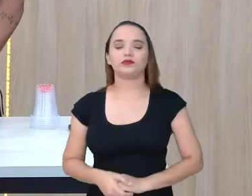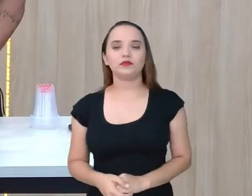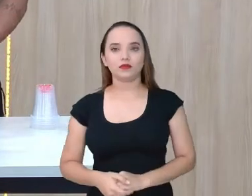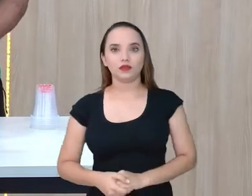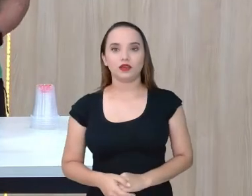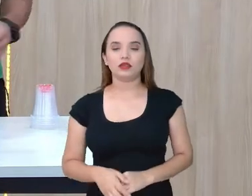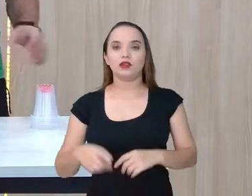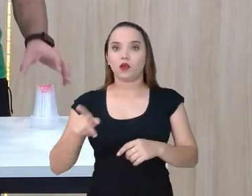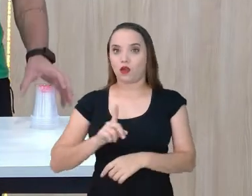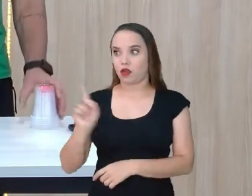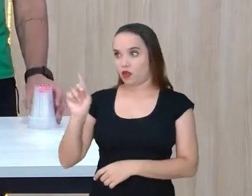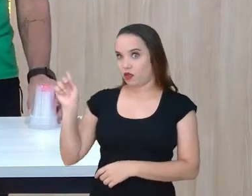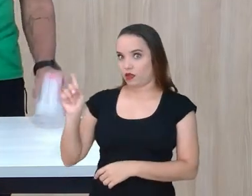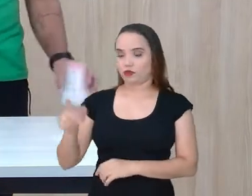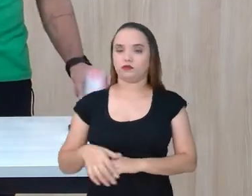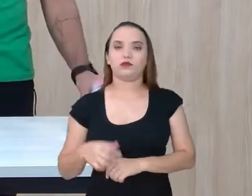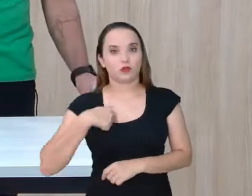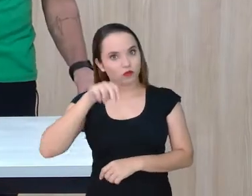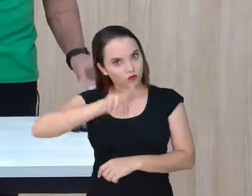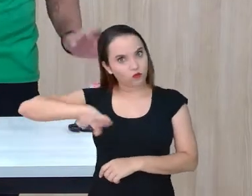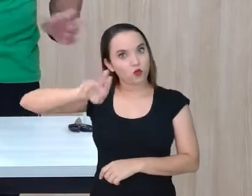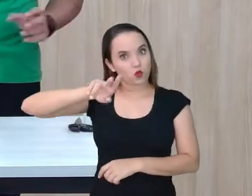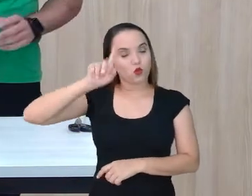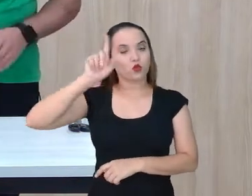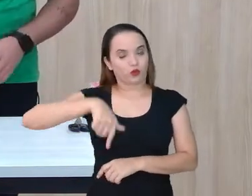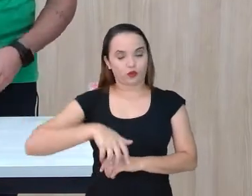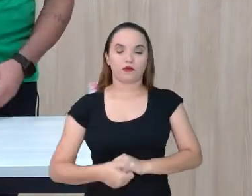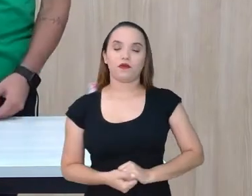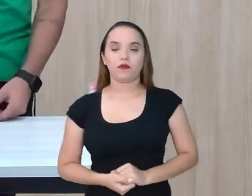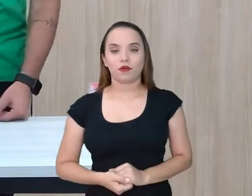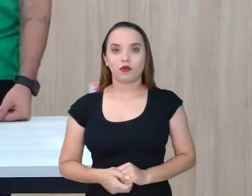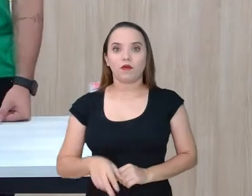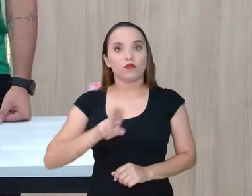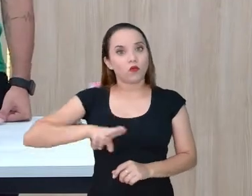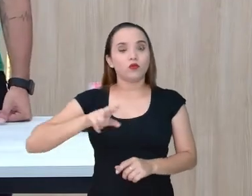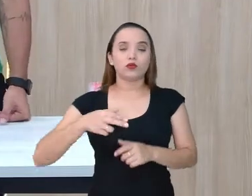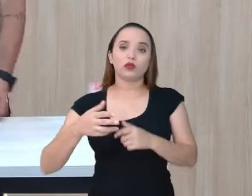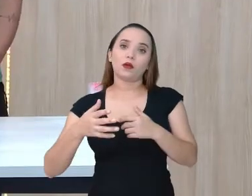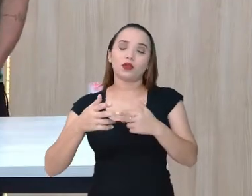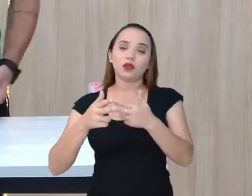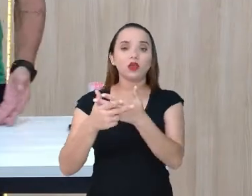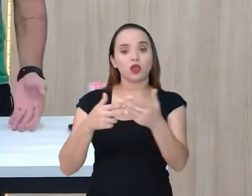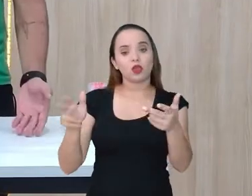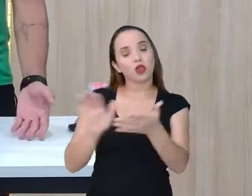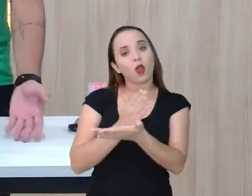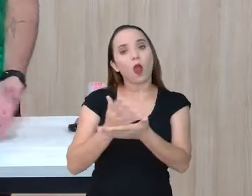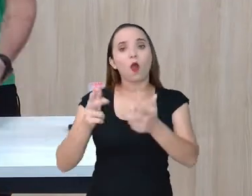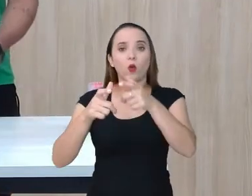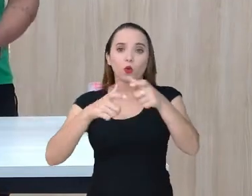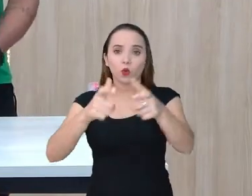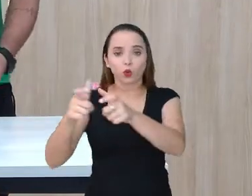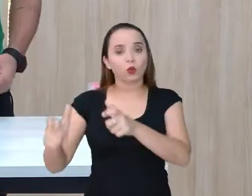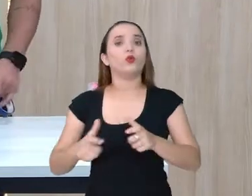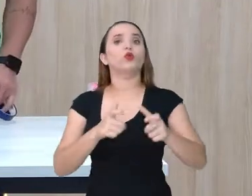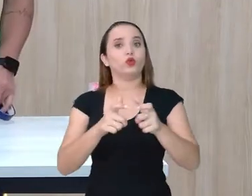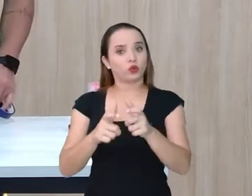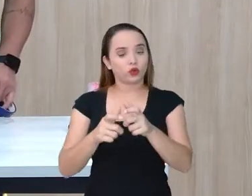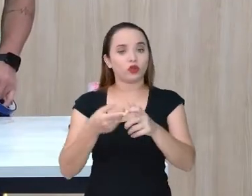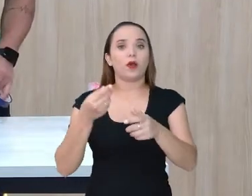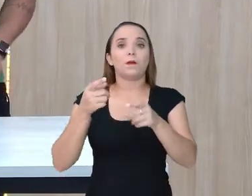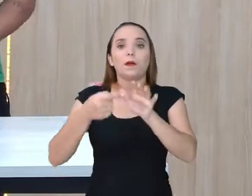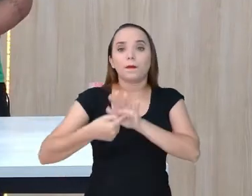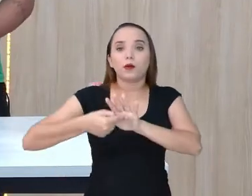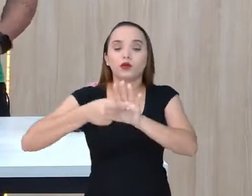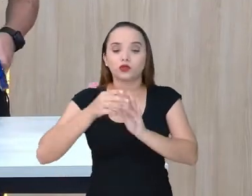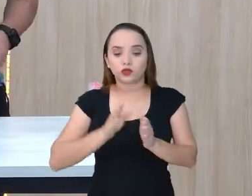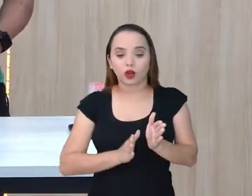desenhar. Então, esse material, no caso a fita, ou o marcador, serve para a gente colocar ali, determinar como é que vai